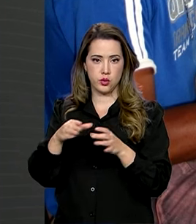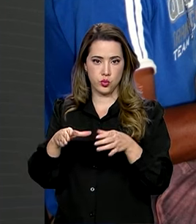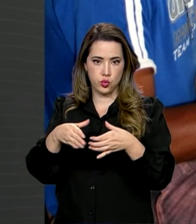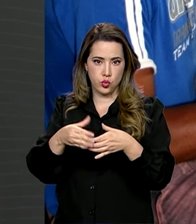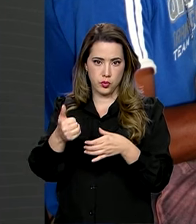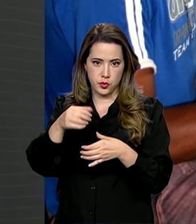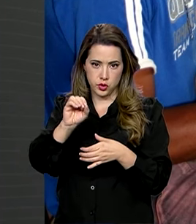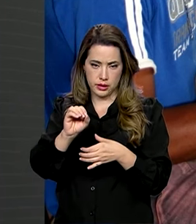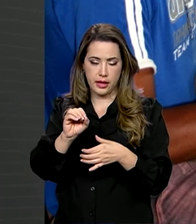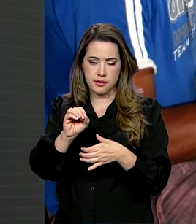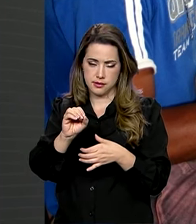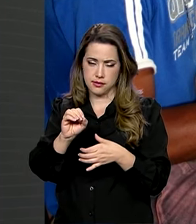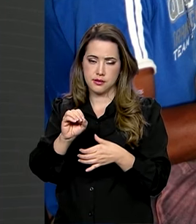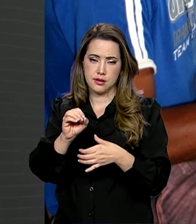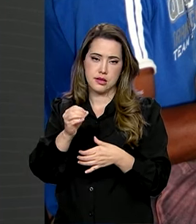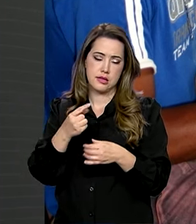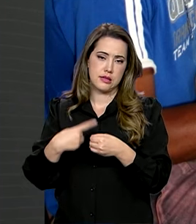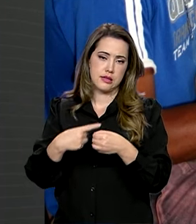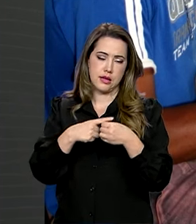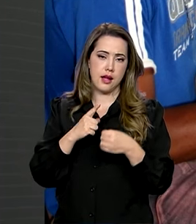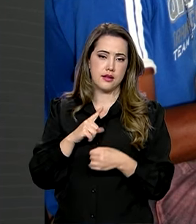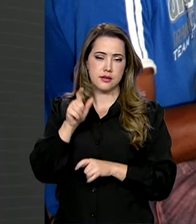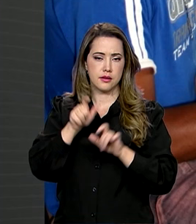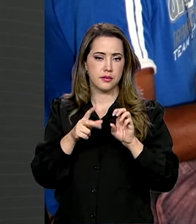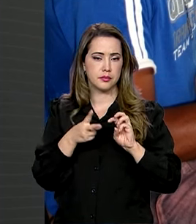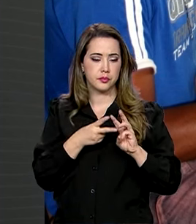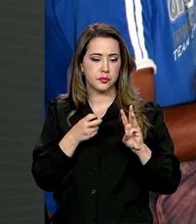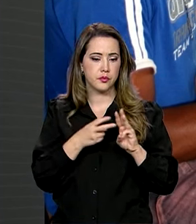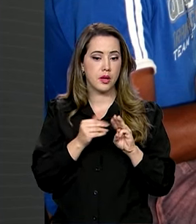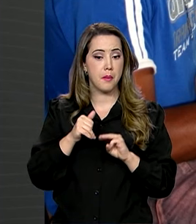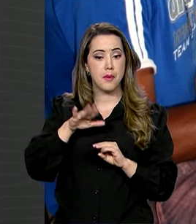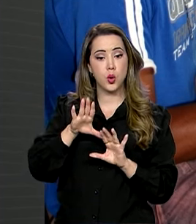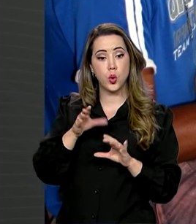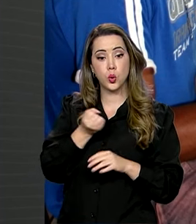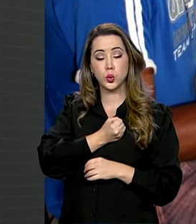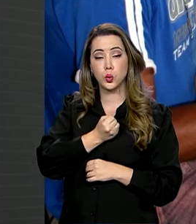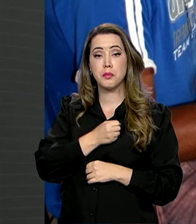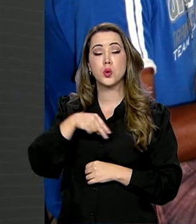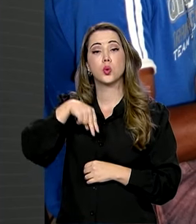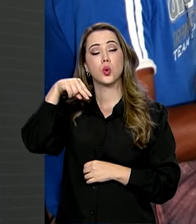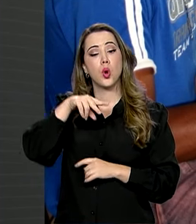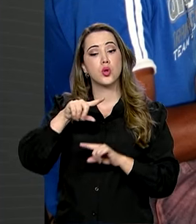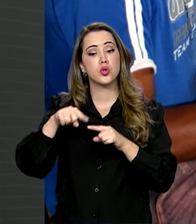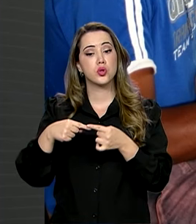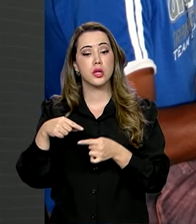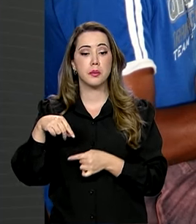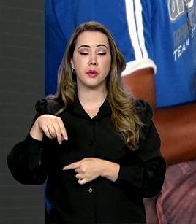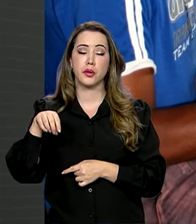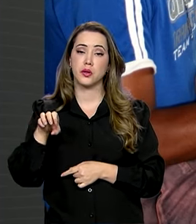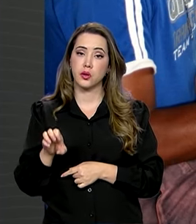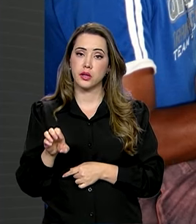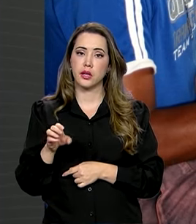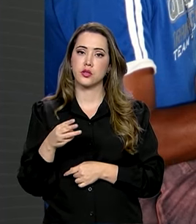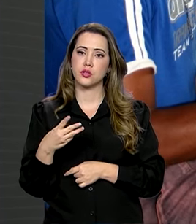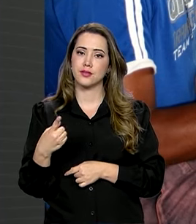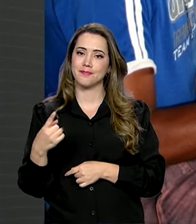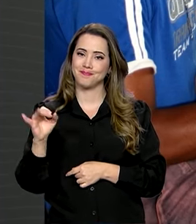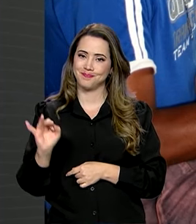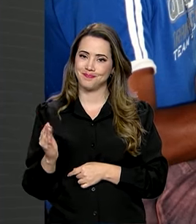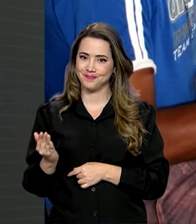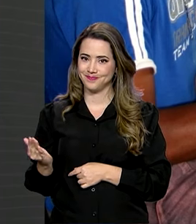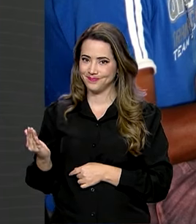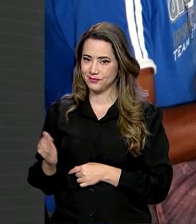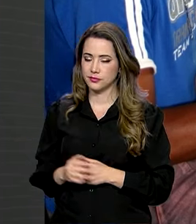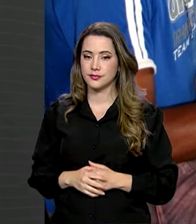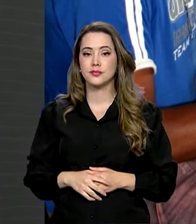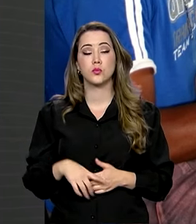indígena. A maioria no norte, que concentra 45%, seguido pela região nordeste, com 31%.